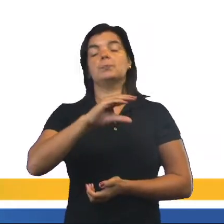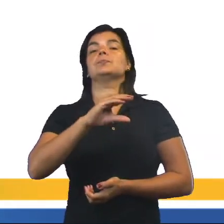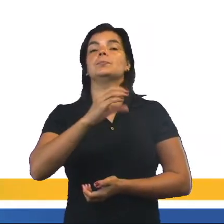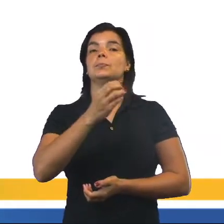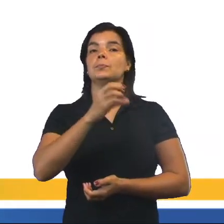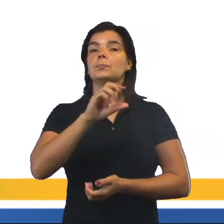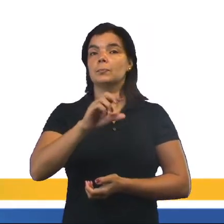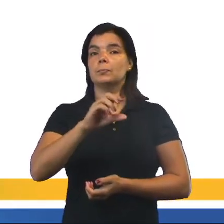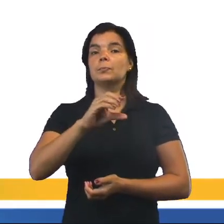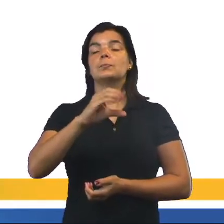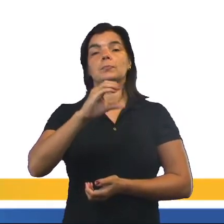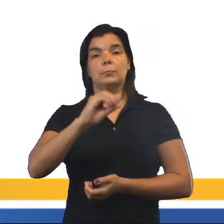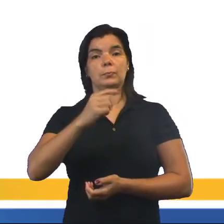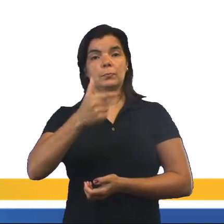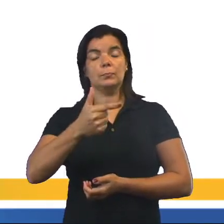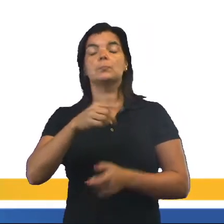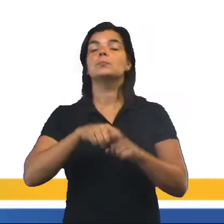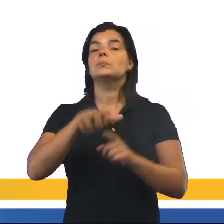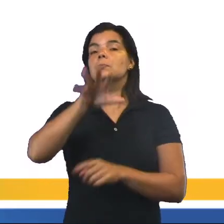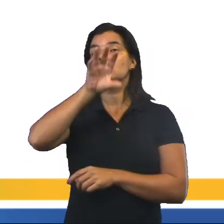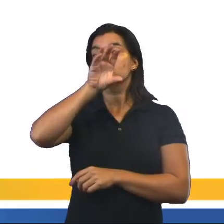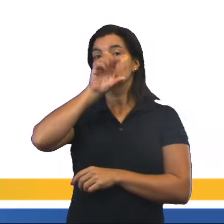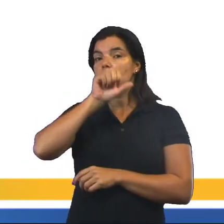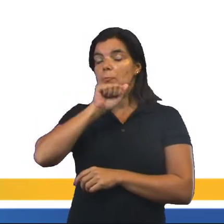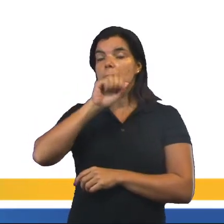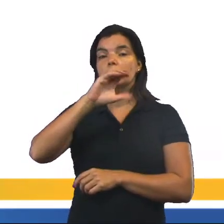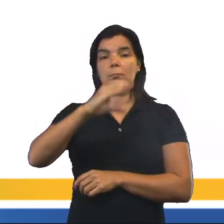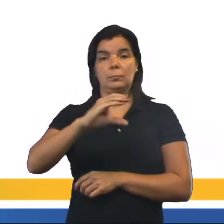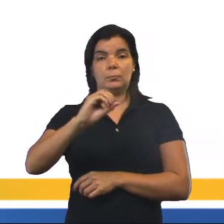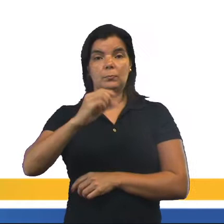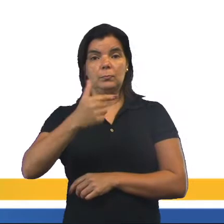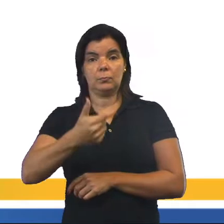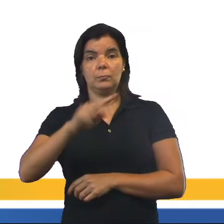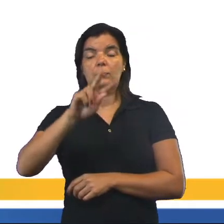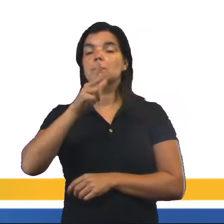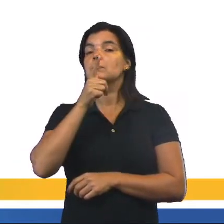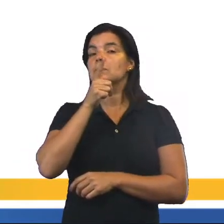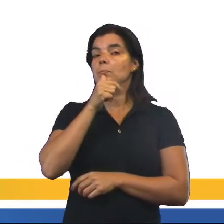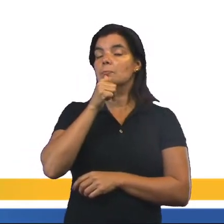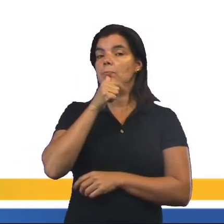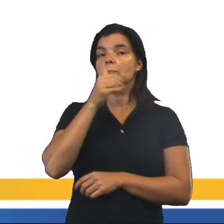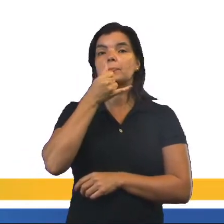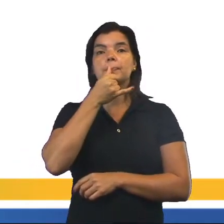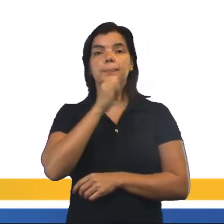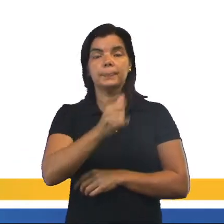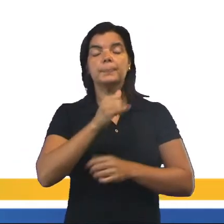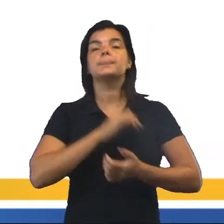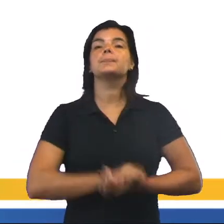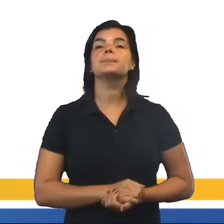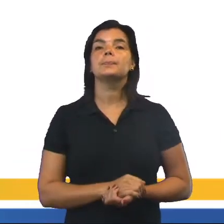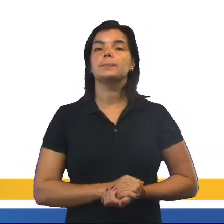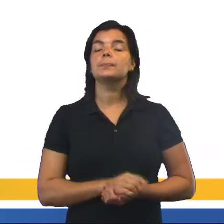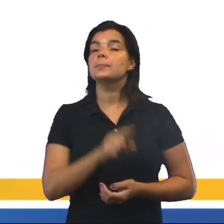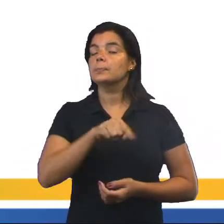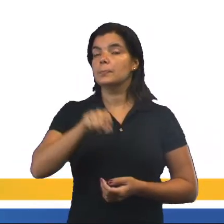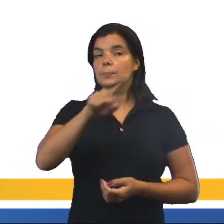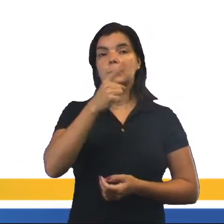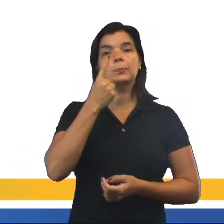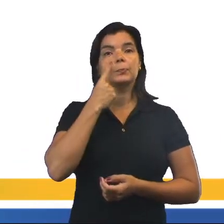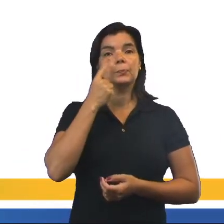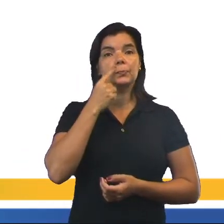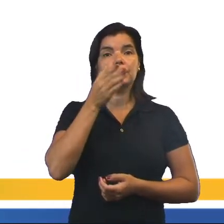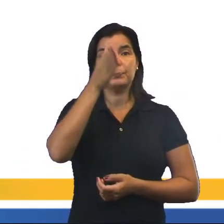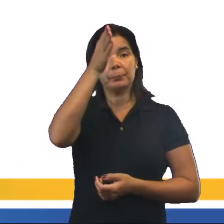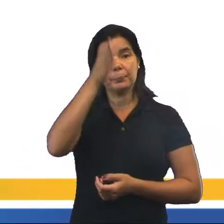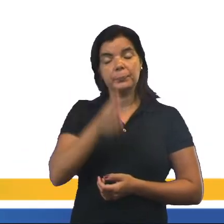oxigênio vai gerar ao final do processo CO2, água e energia. O que vocês estão vendo ali no